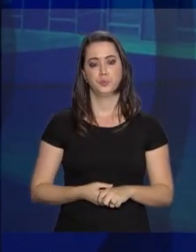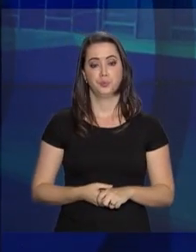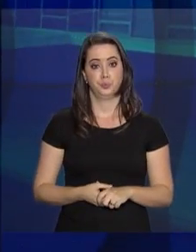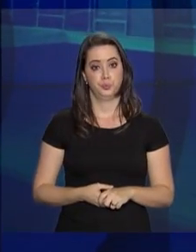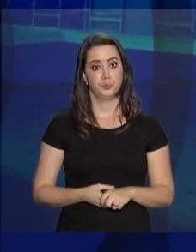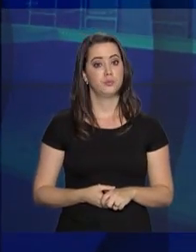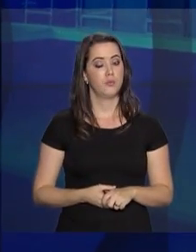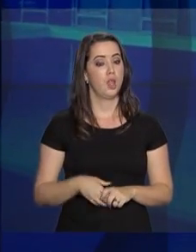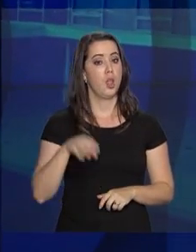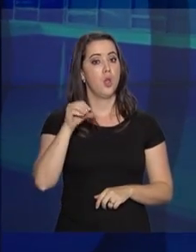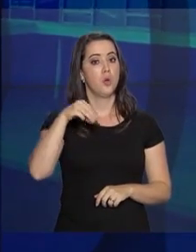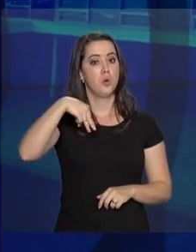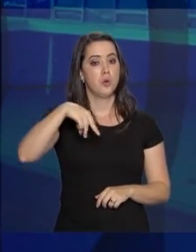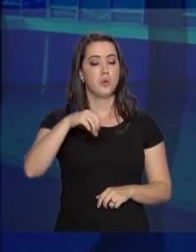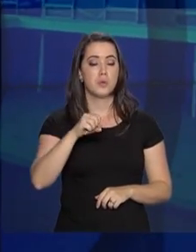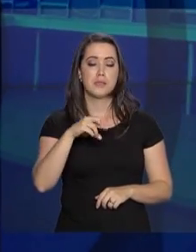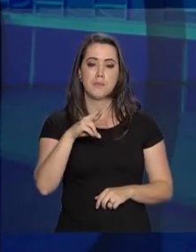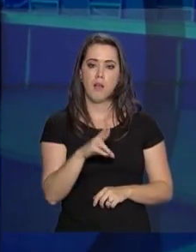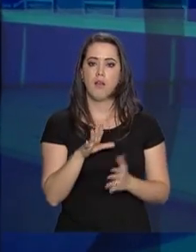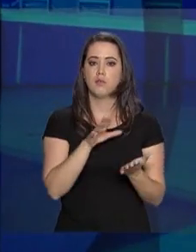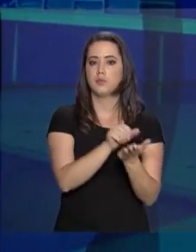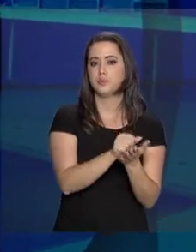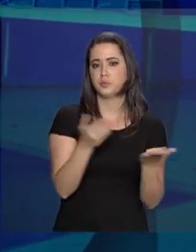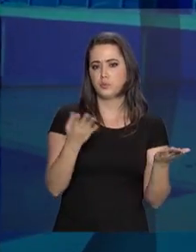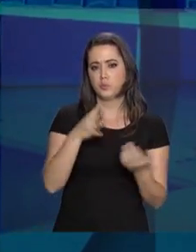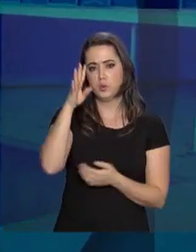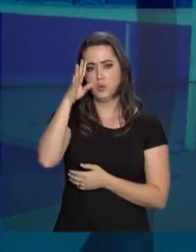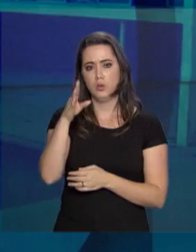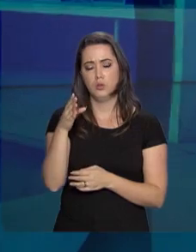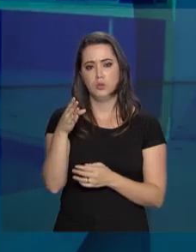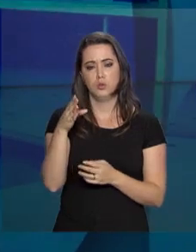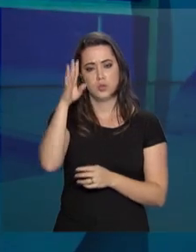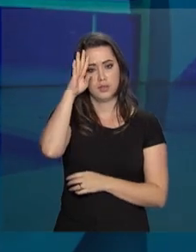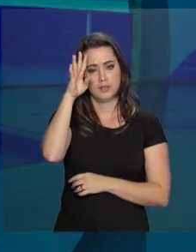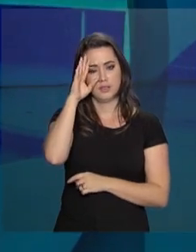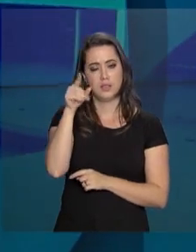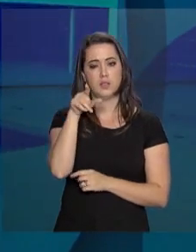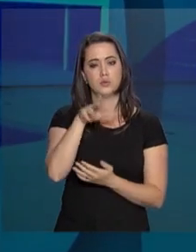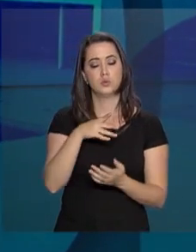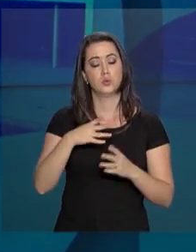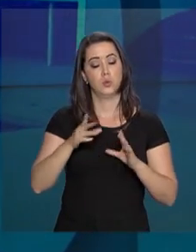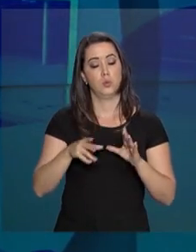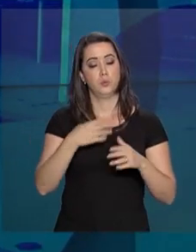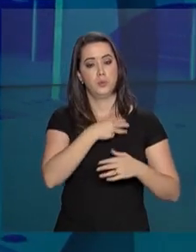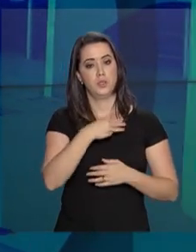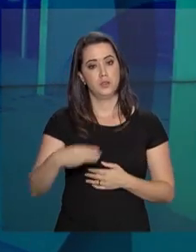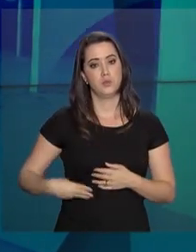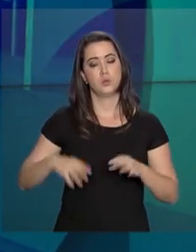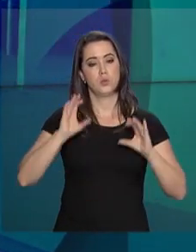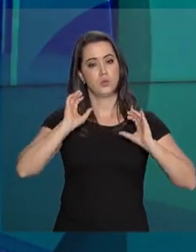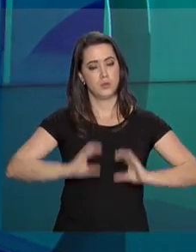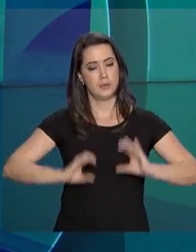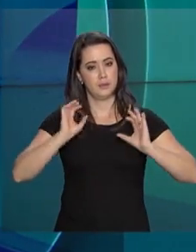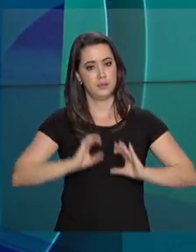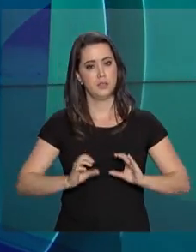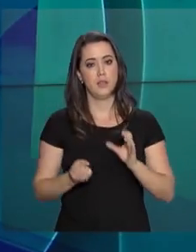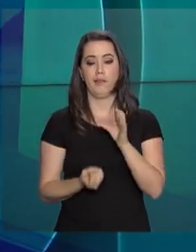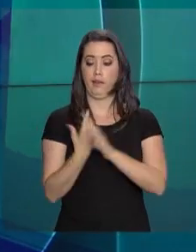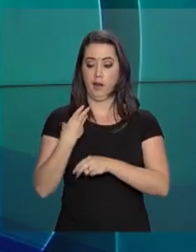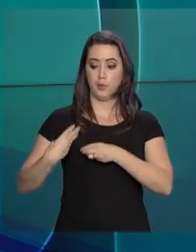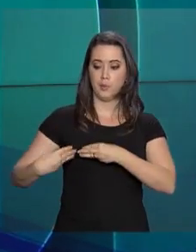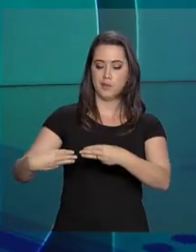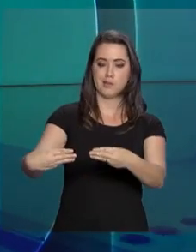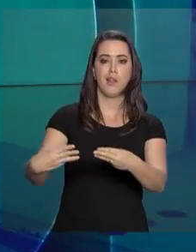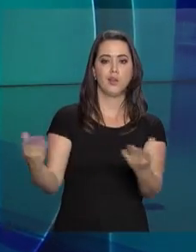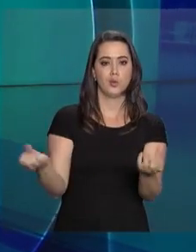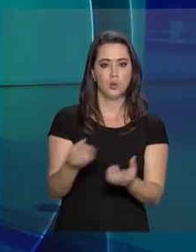Osmar Terra assumiu, no início da tarde desta quarta-feira, o cargo de ministro da Cidadania, pasta criada pelo presidente Jair Bolsonaro, que